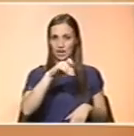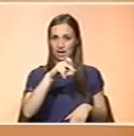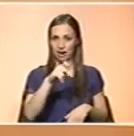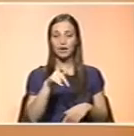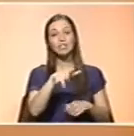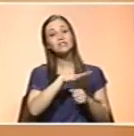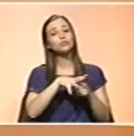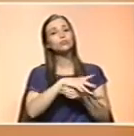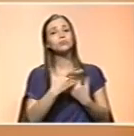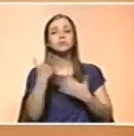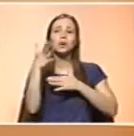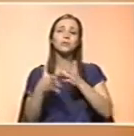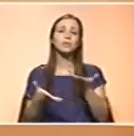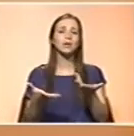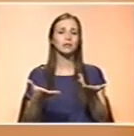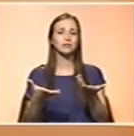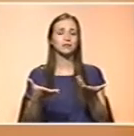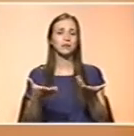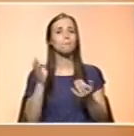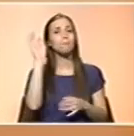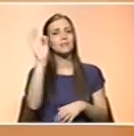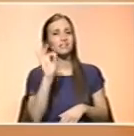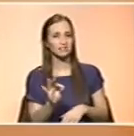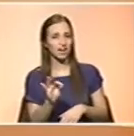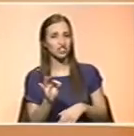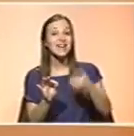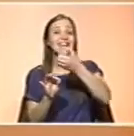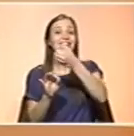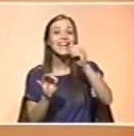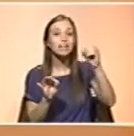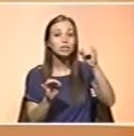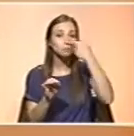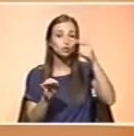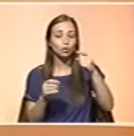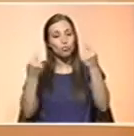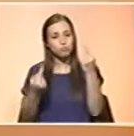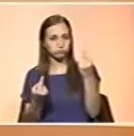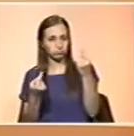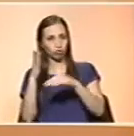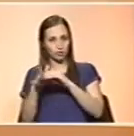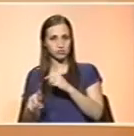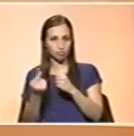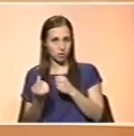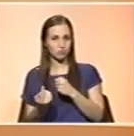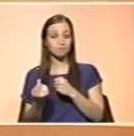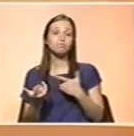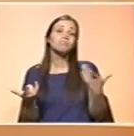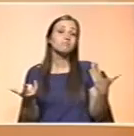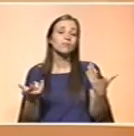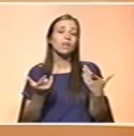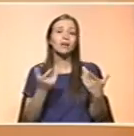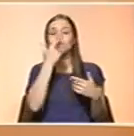ocorrerão, digamos assim, numa porcentagem de 1 para cada 500 da população em geral, e em que o organismo não tem